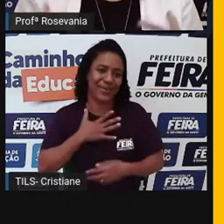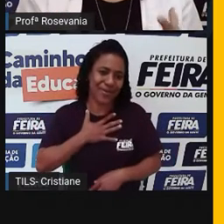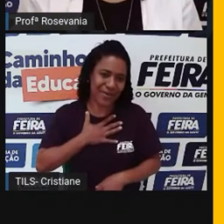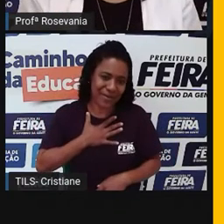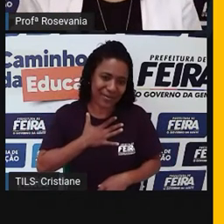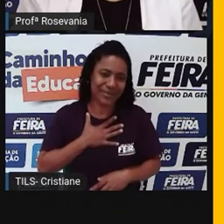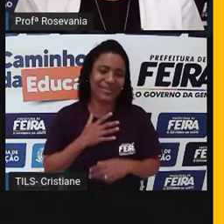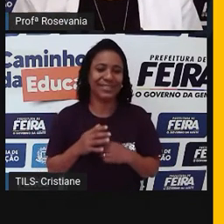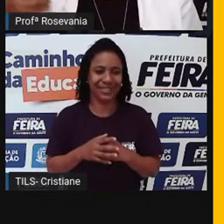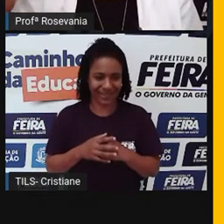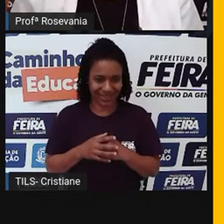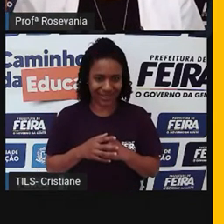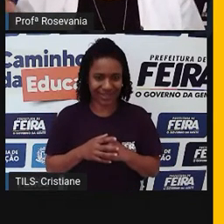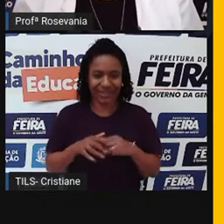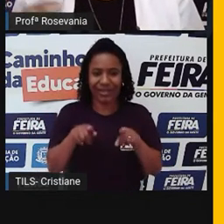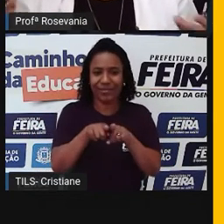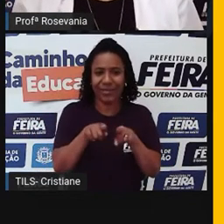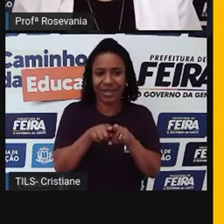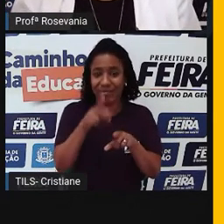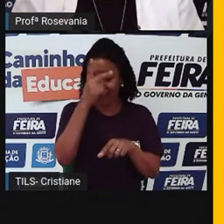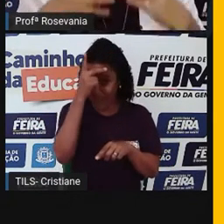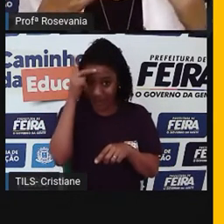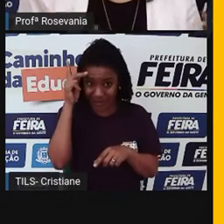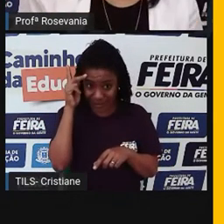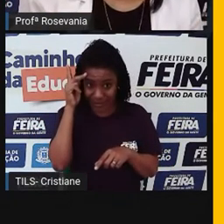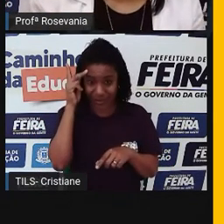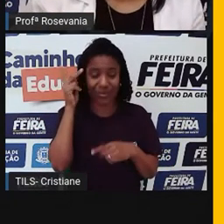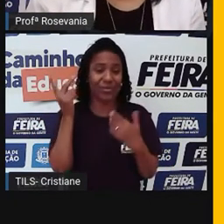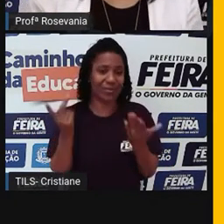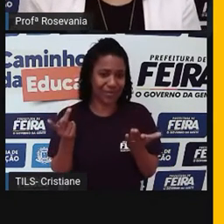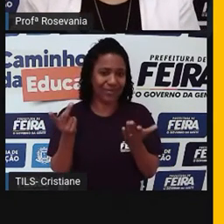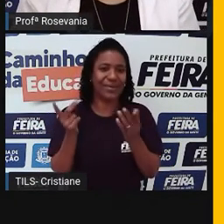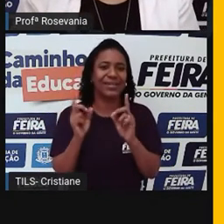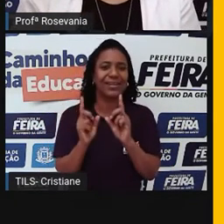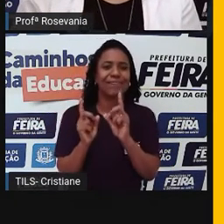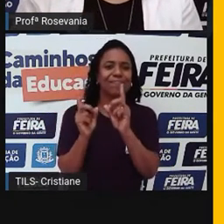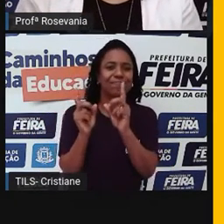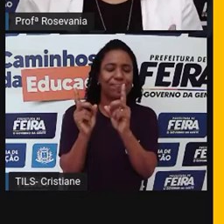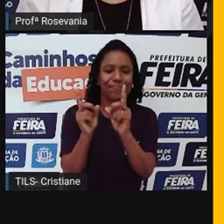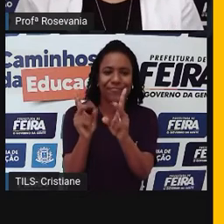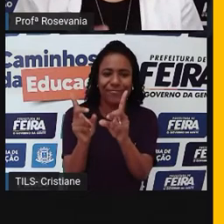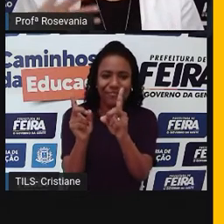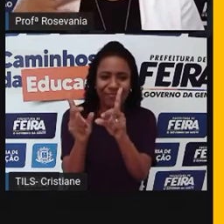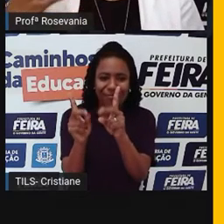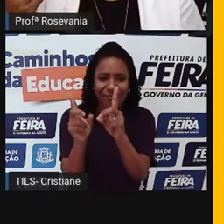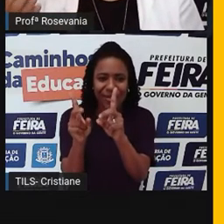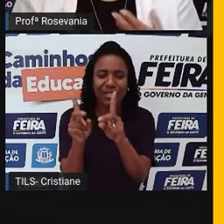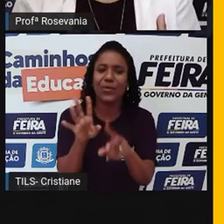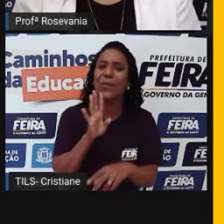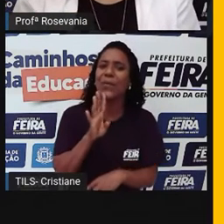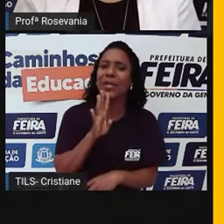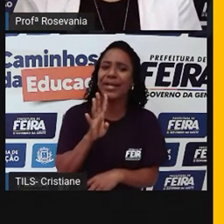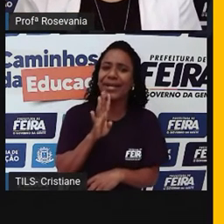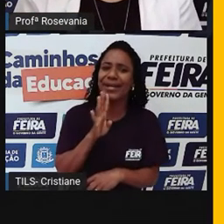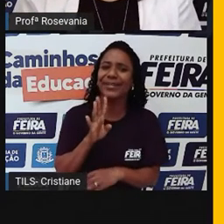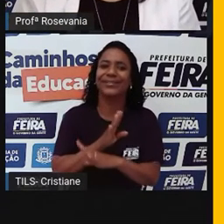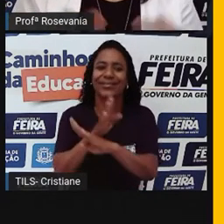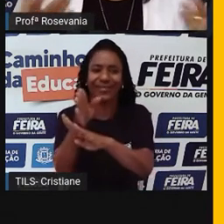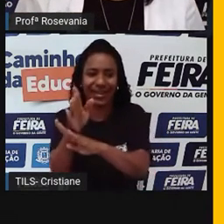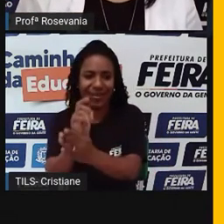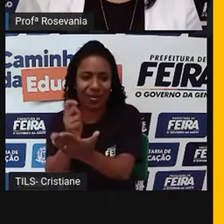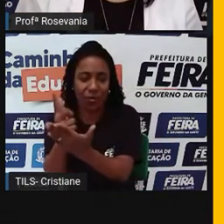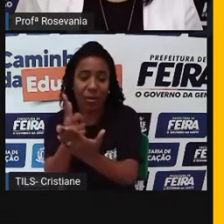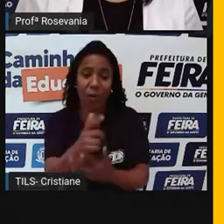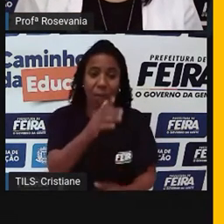vendedor específico, ou se não tem, anda mesmo para poder procurar o melhor, né, com preço também melhor